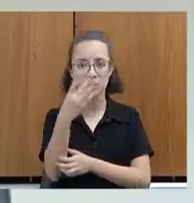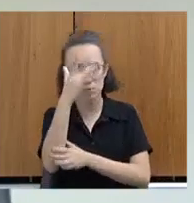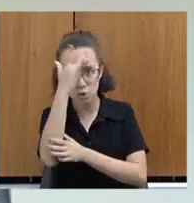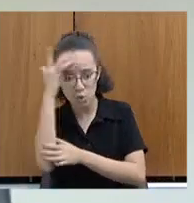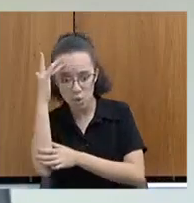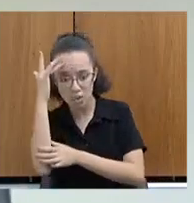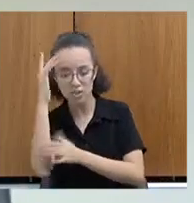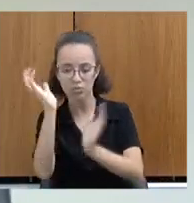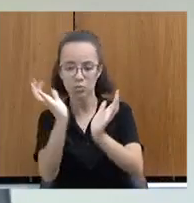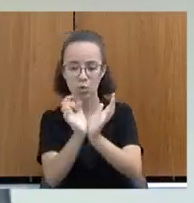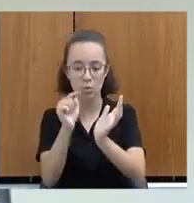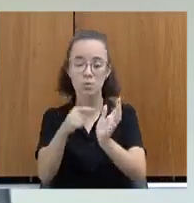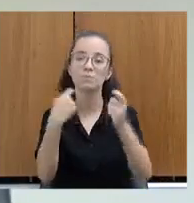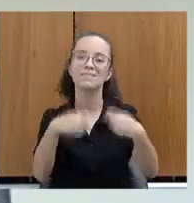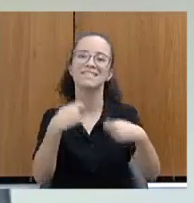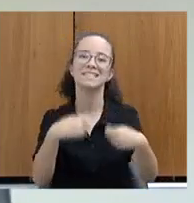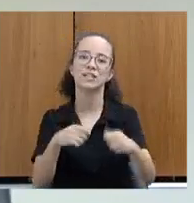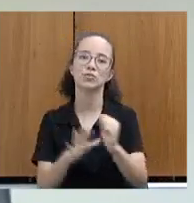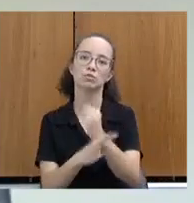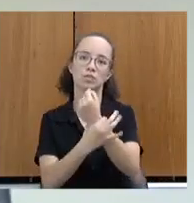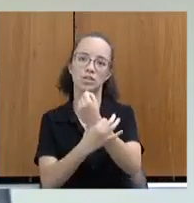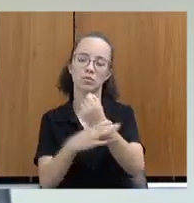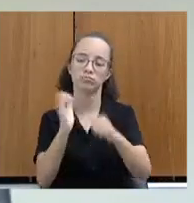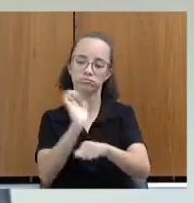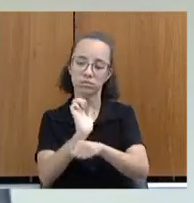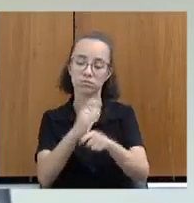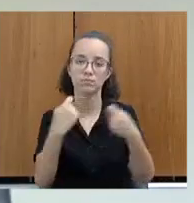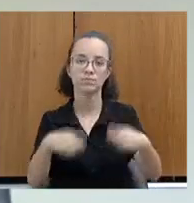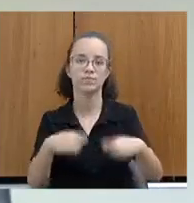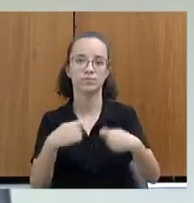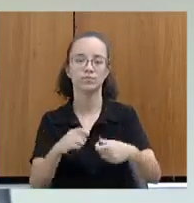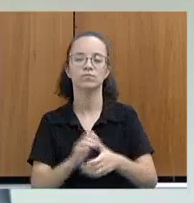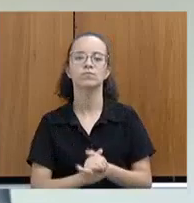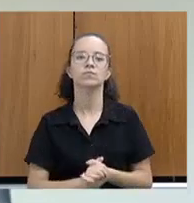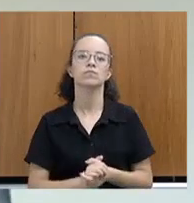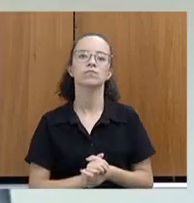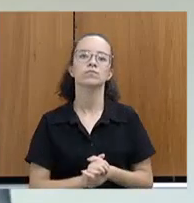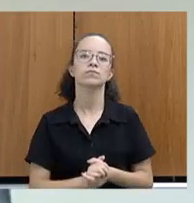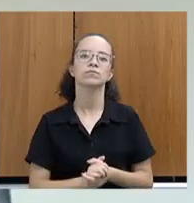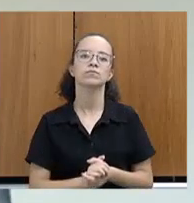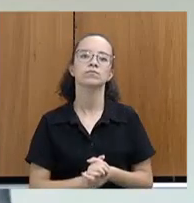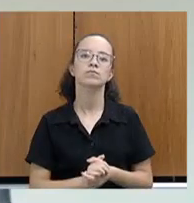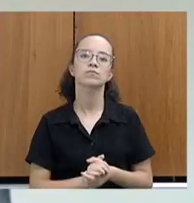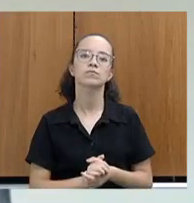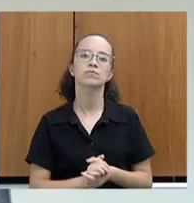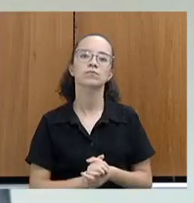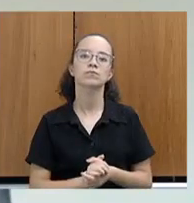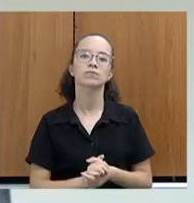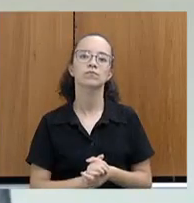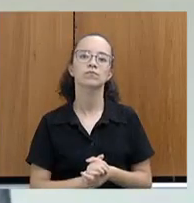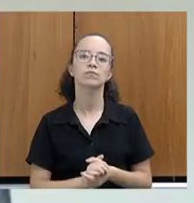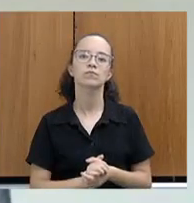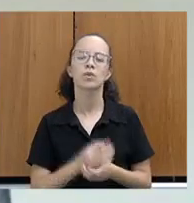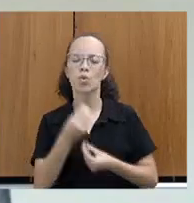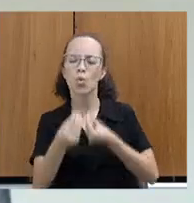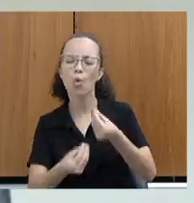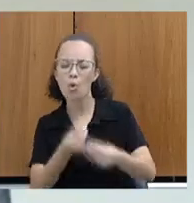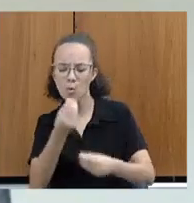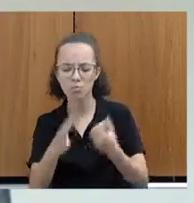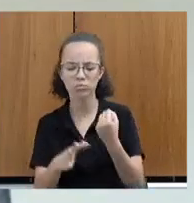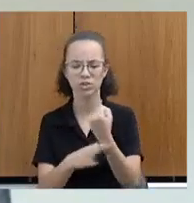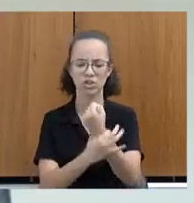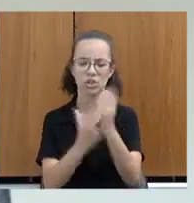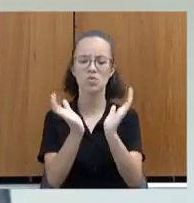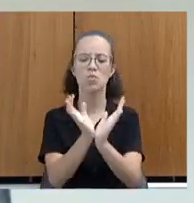deveriam estar sob a proteção do Estado. Dessa maneira, como são protegidas